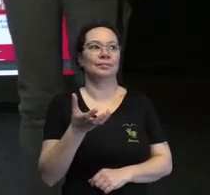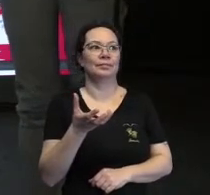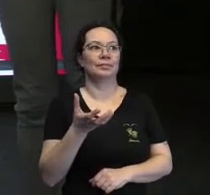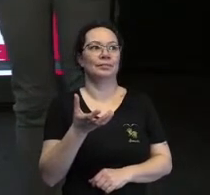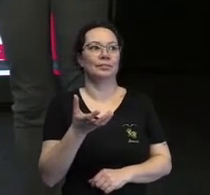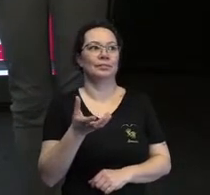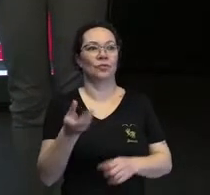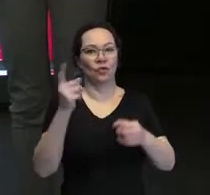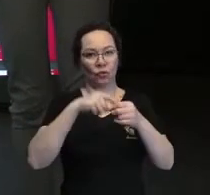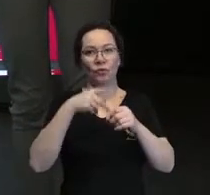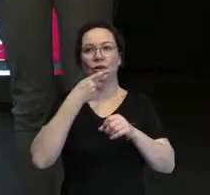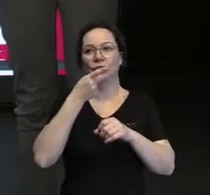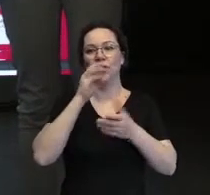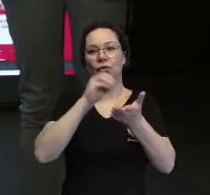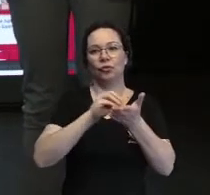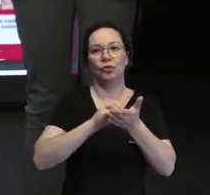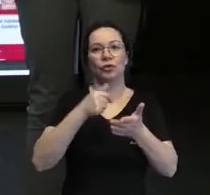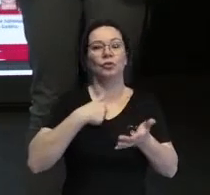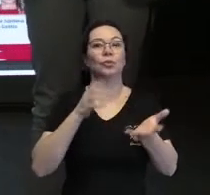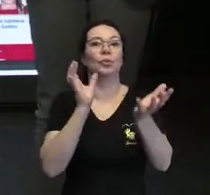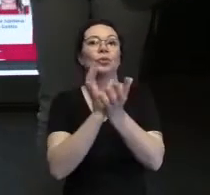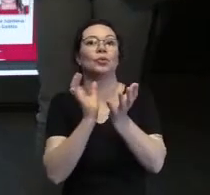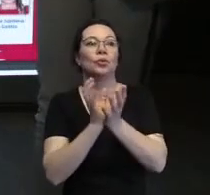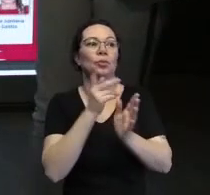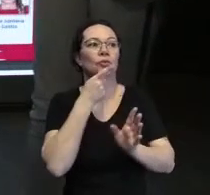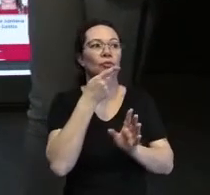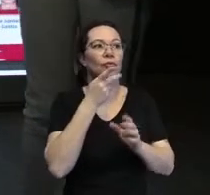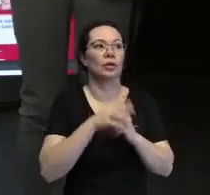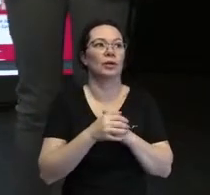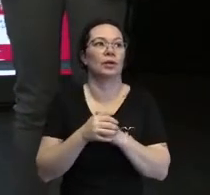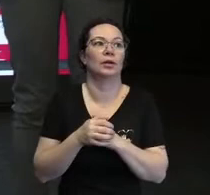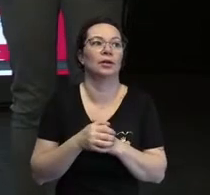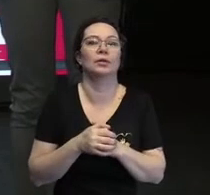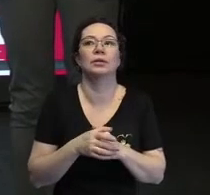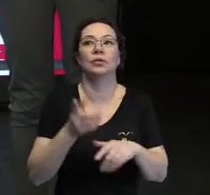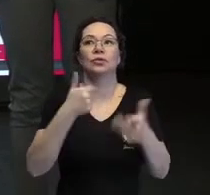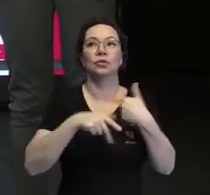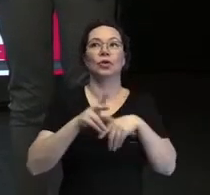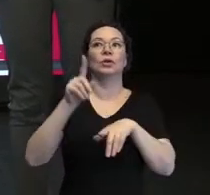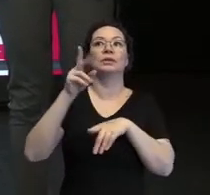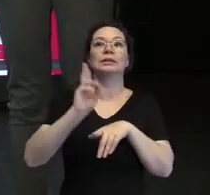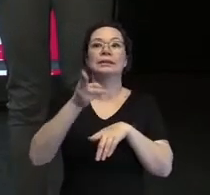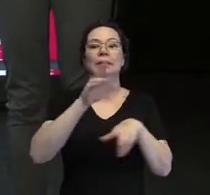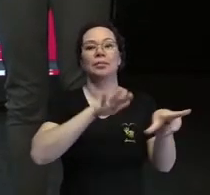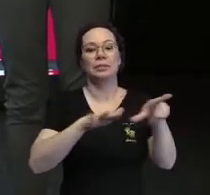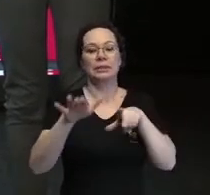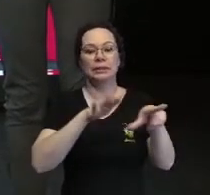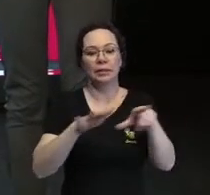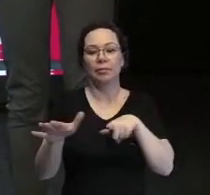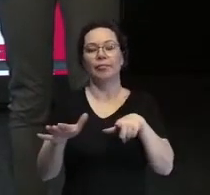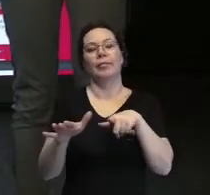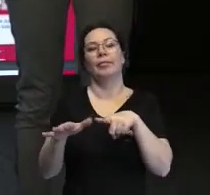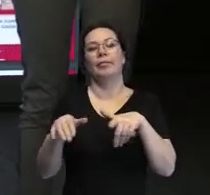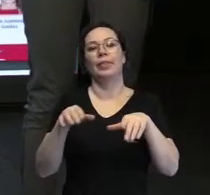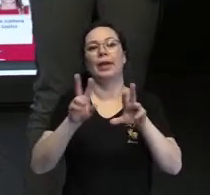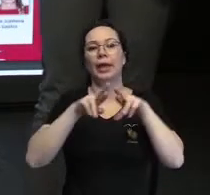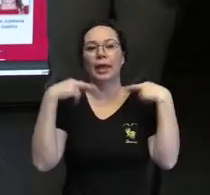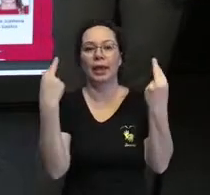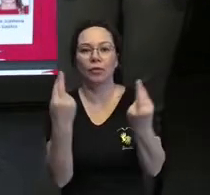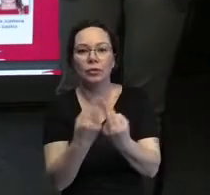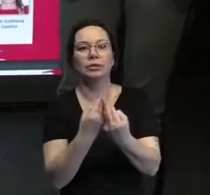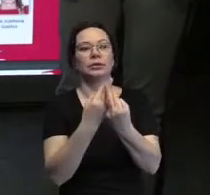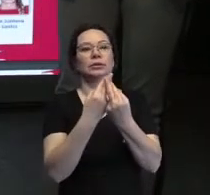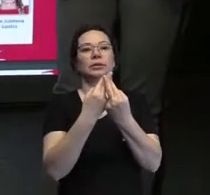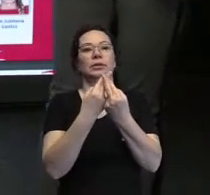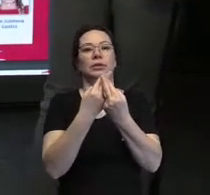faltou falar um pouquinho sobre o meu grupo, né? Nós nos reunimos semanalmente com assuntos pertinentes para